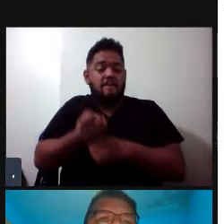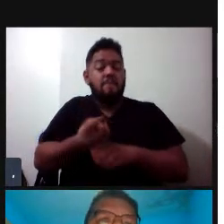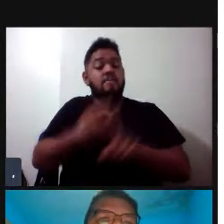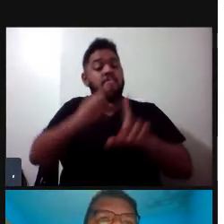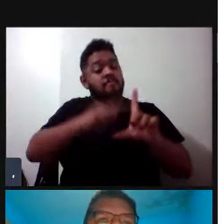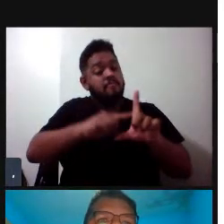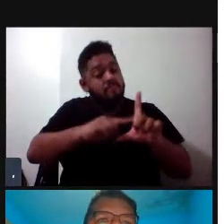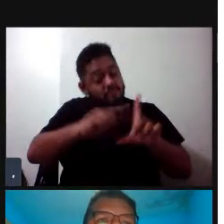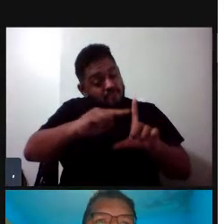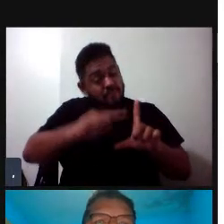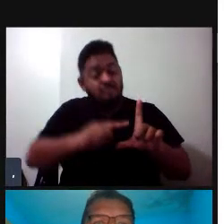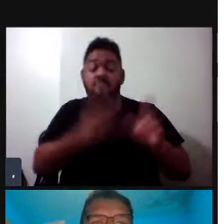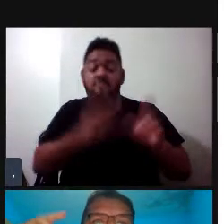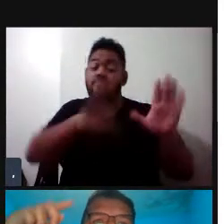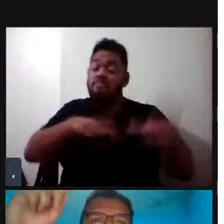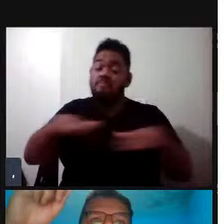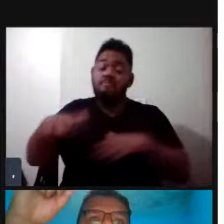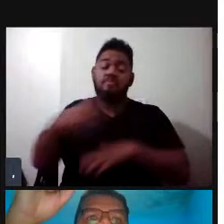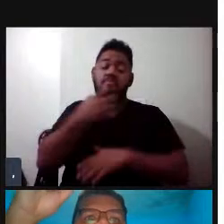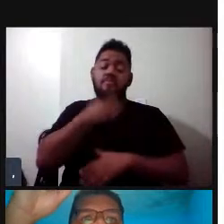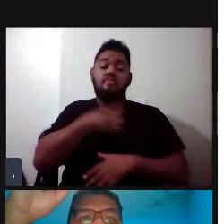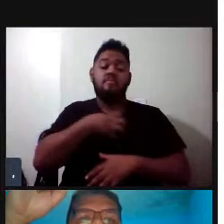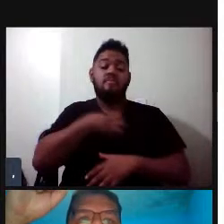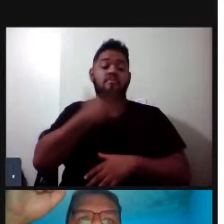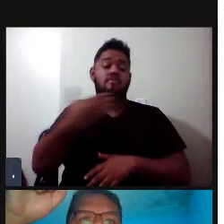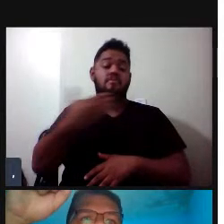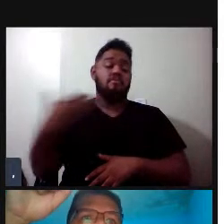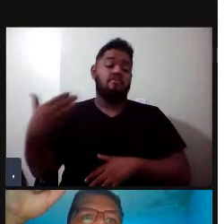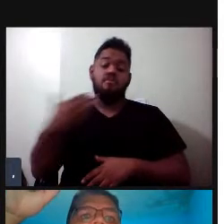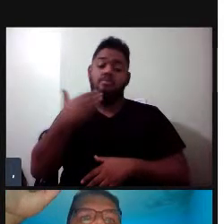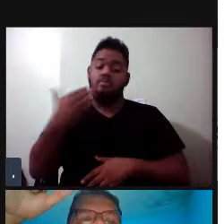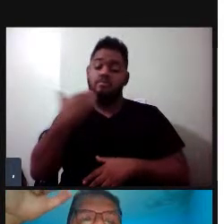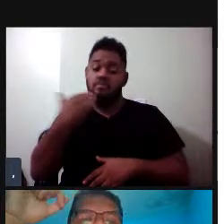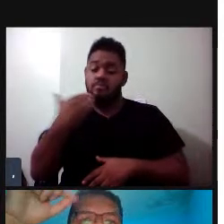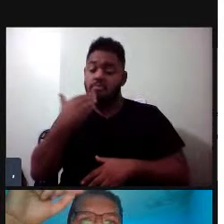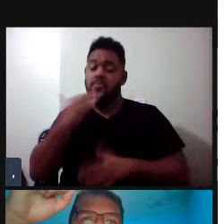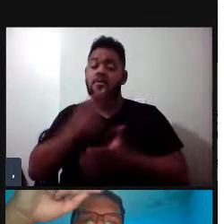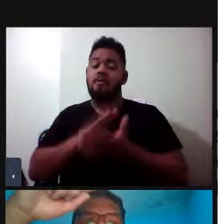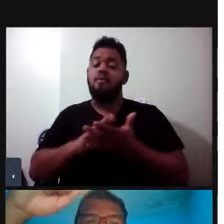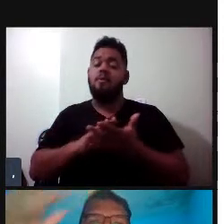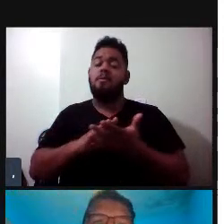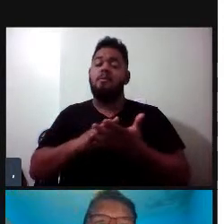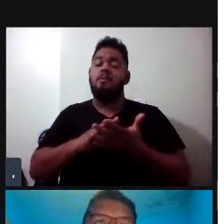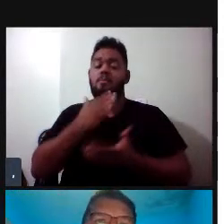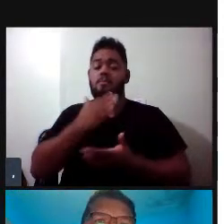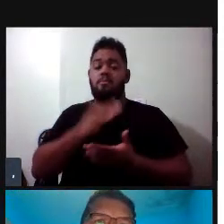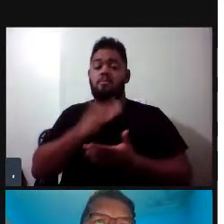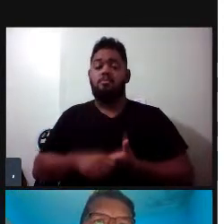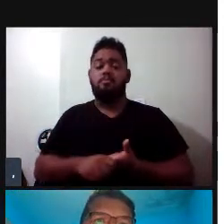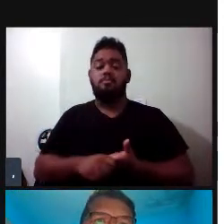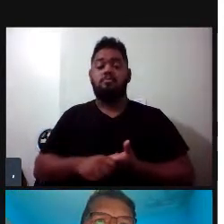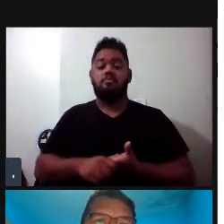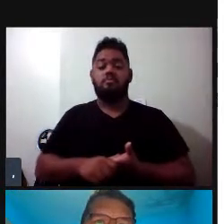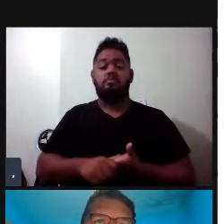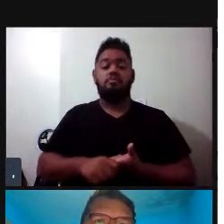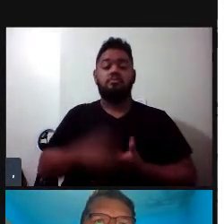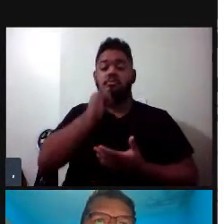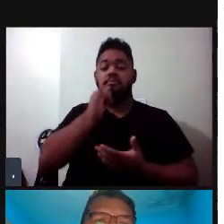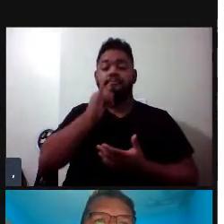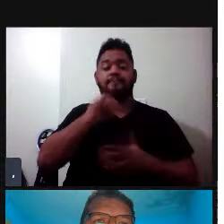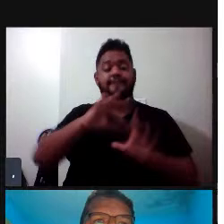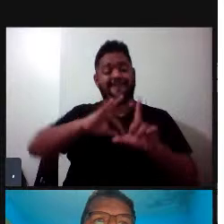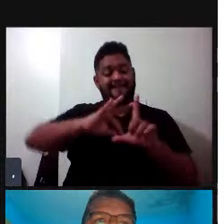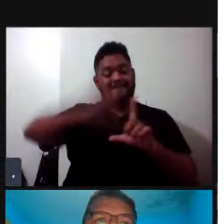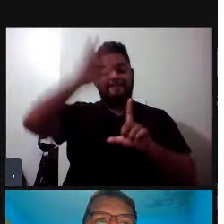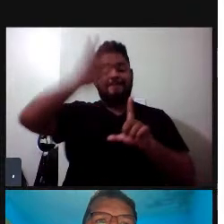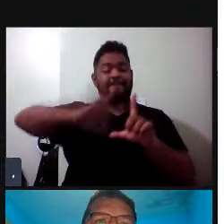pouquinho entre as espécies, tá? Os botos, os golfinhos de rio, o tucuxi também tem os cliques de banda bem larga, então essas barras verticais vão